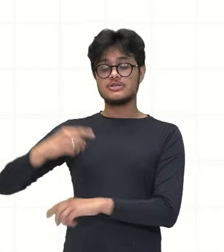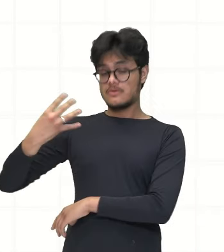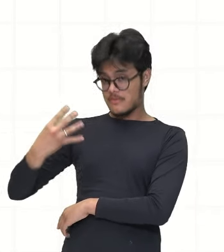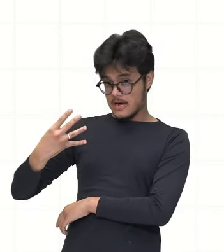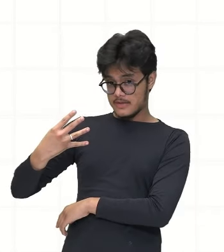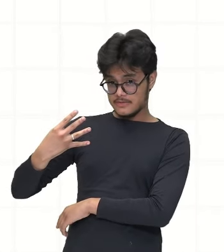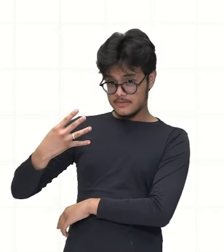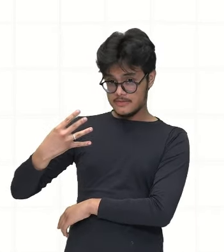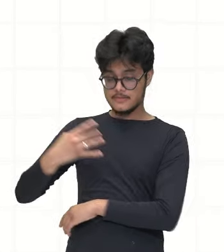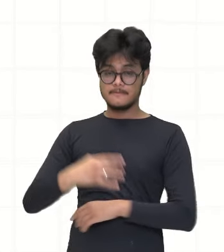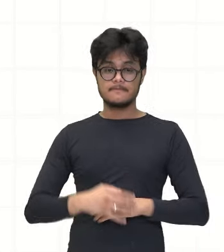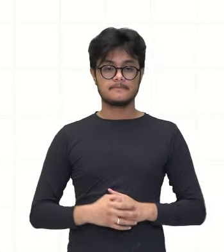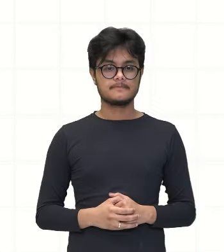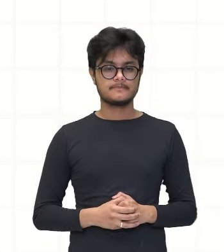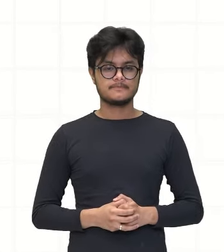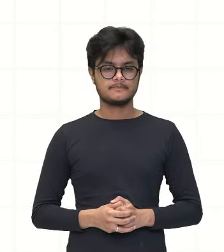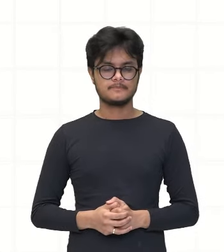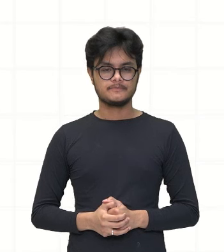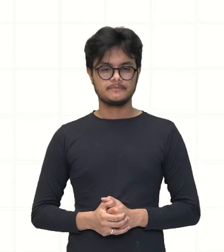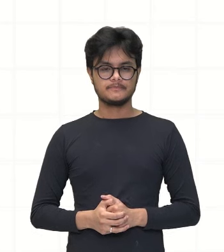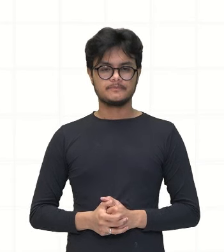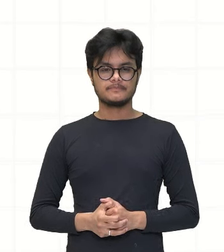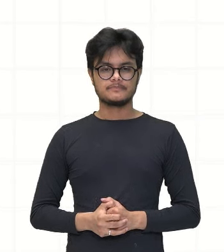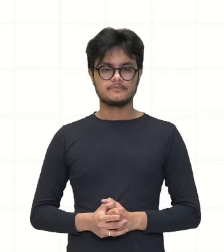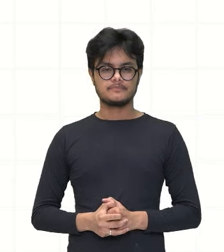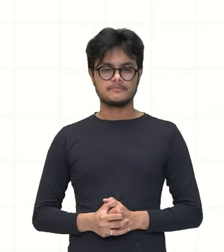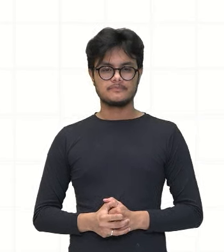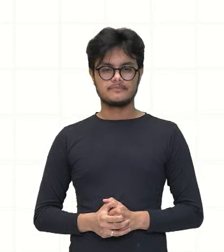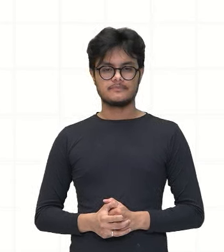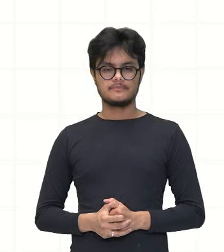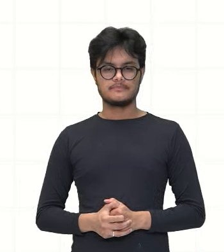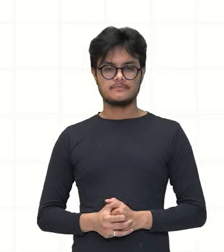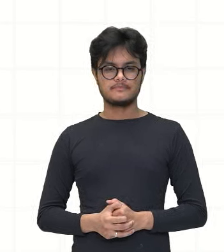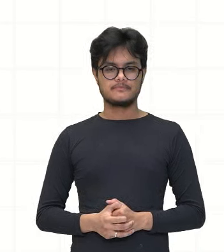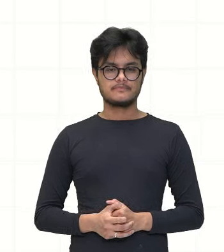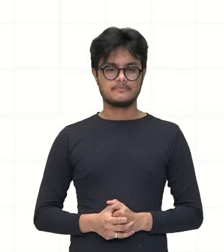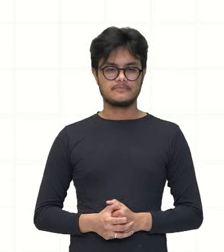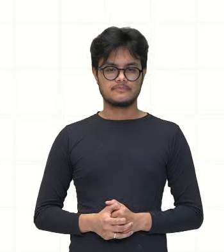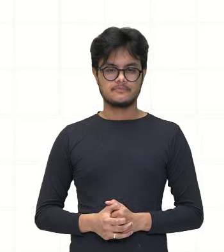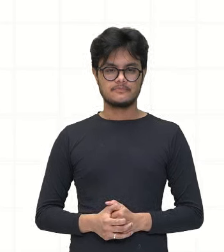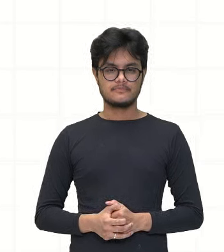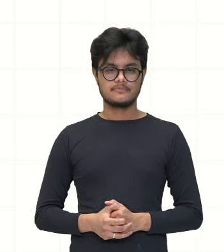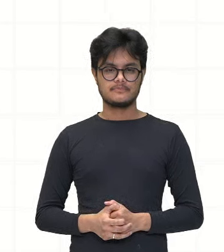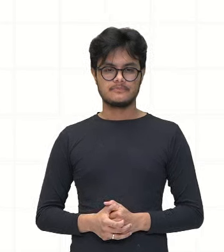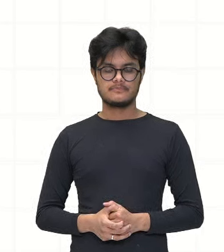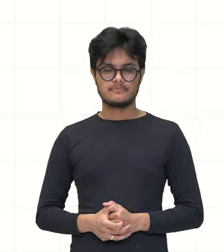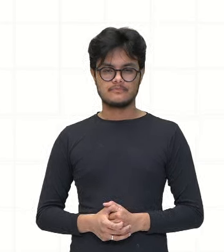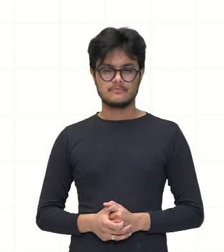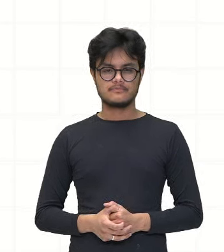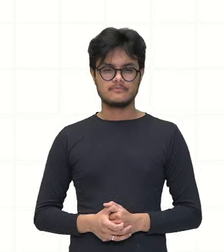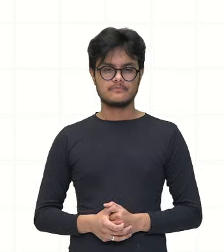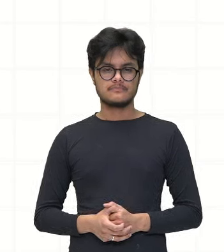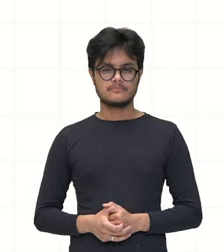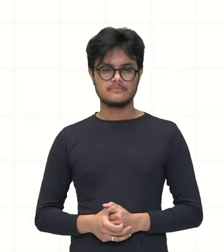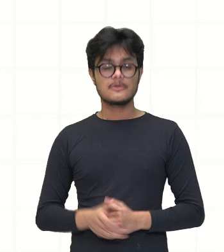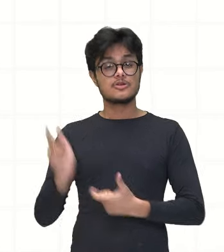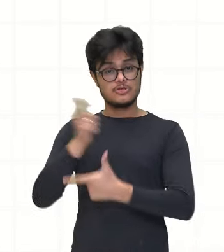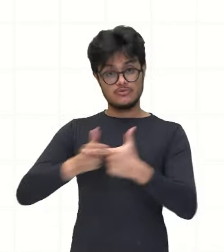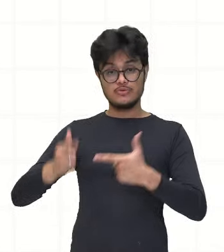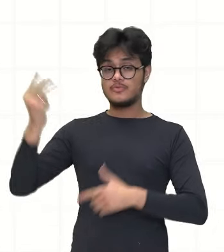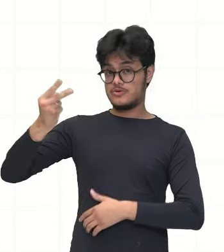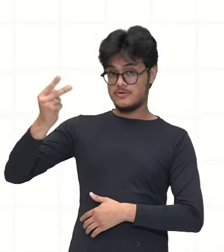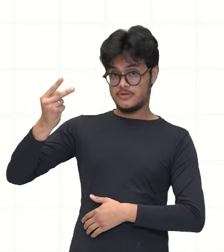P e no Q. Então, vai ficar menos 2 mais 4. Aí, você divide por